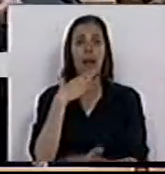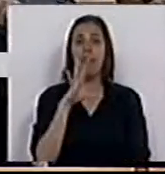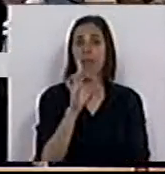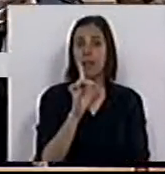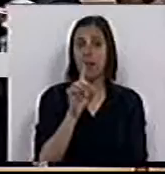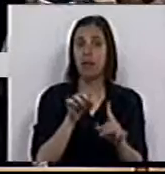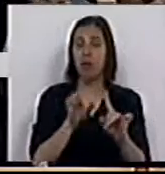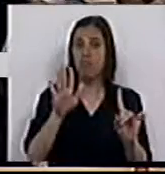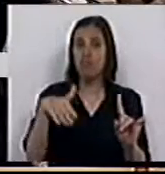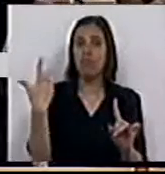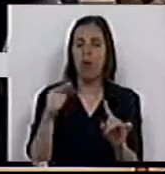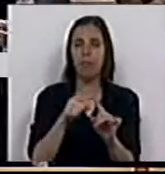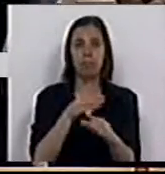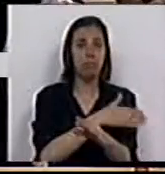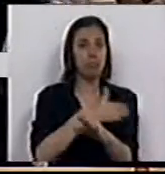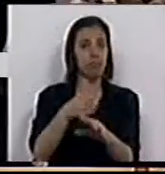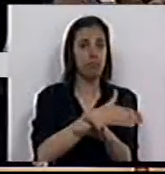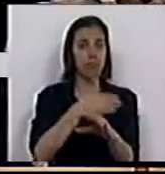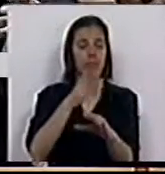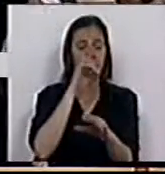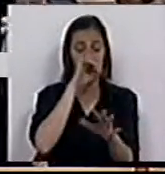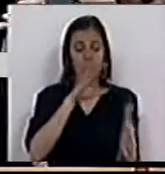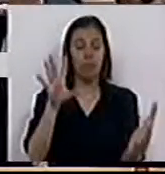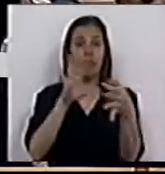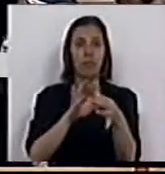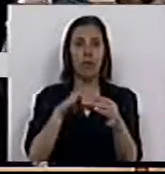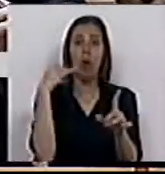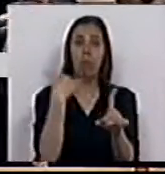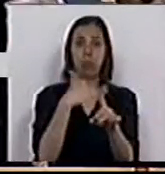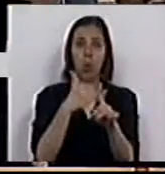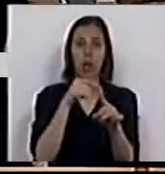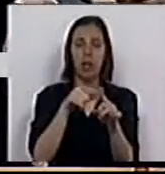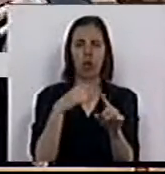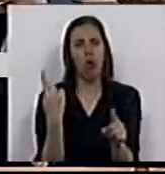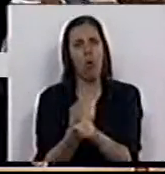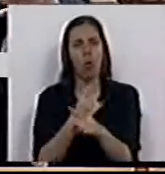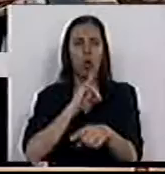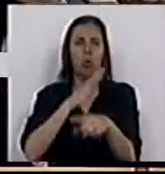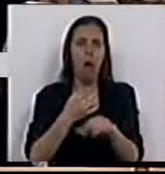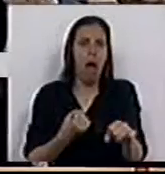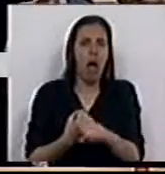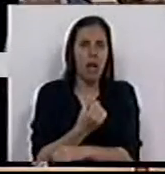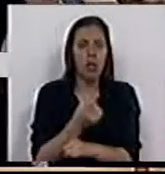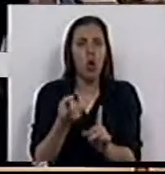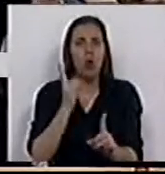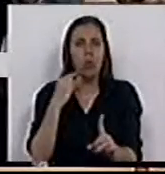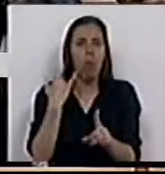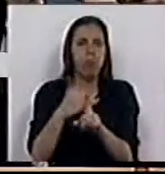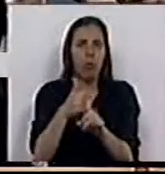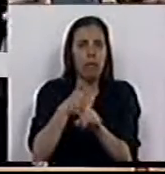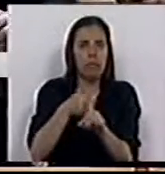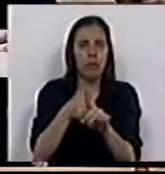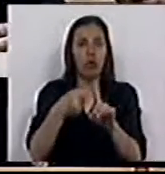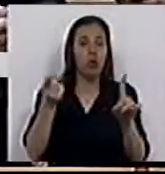anos possam ter aí a conexão com o bullying e outro tipo de agressões, que não serão exatamente bullying,